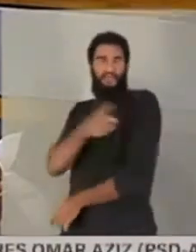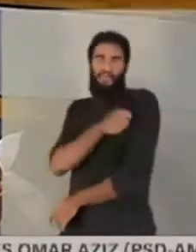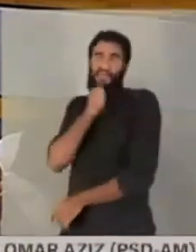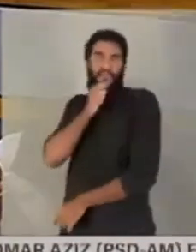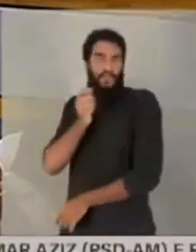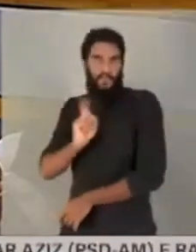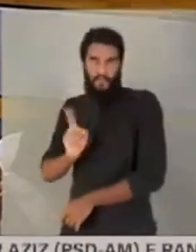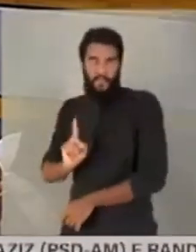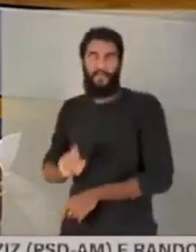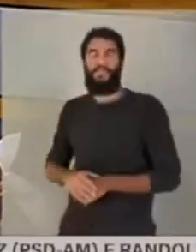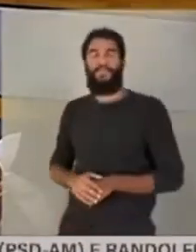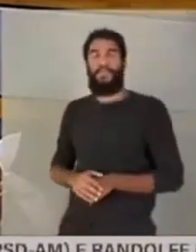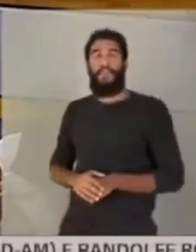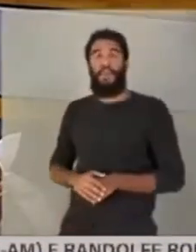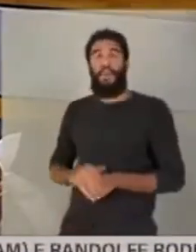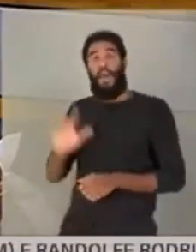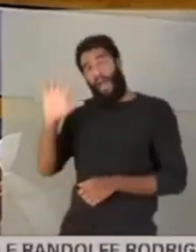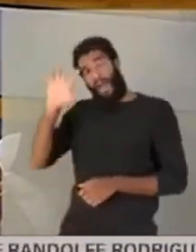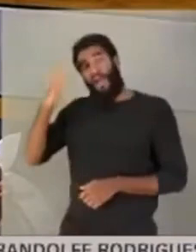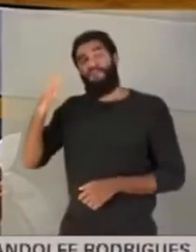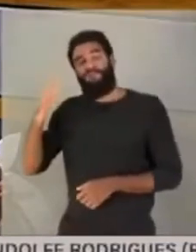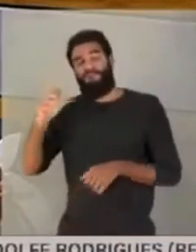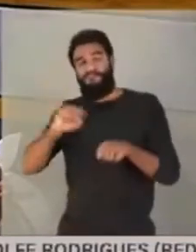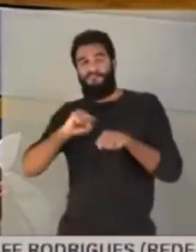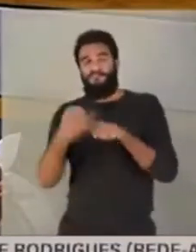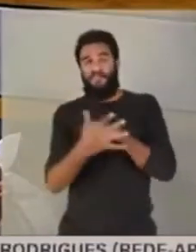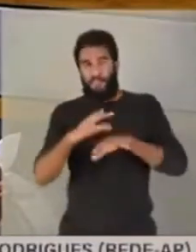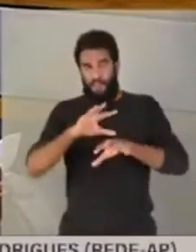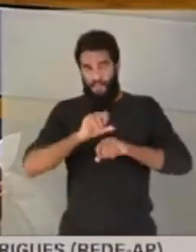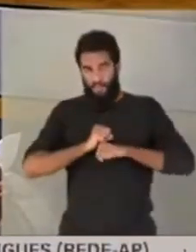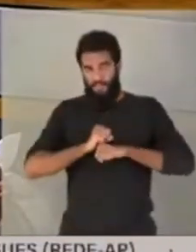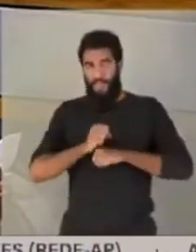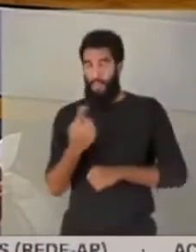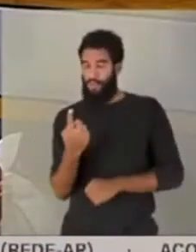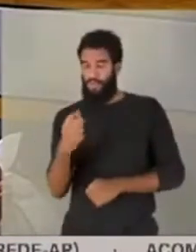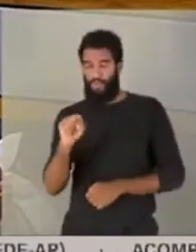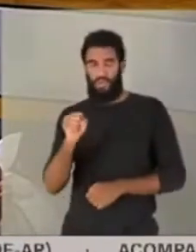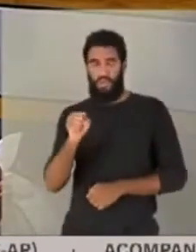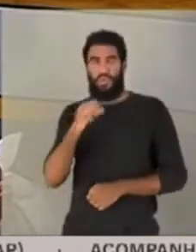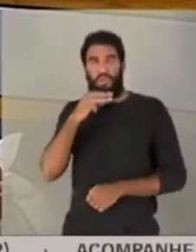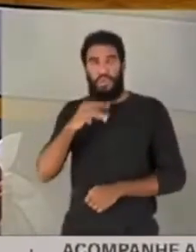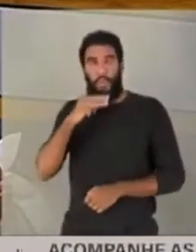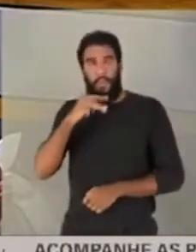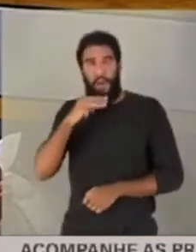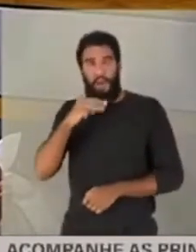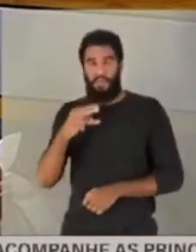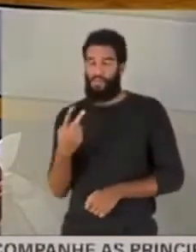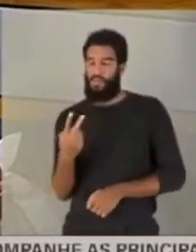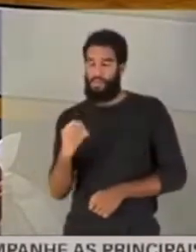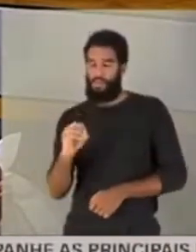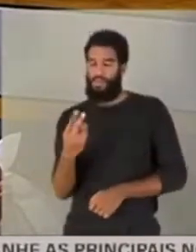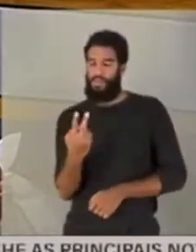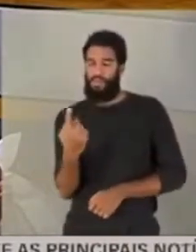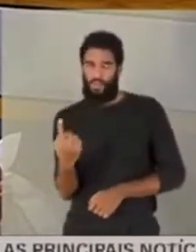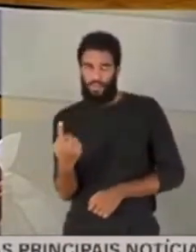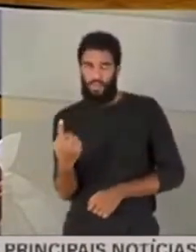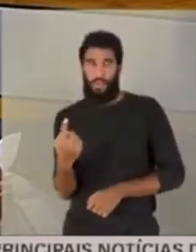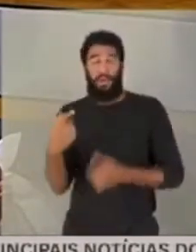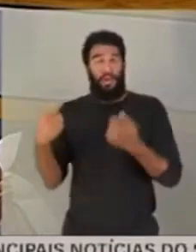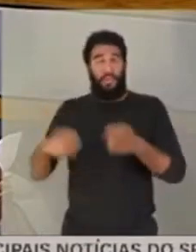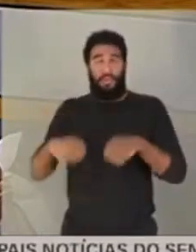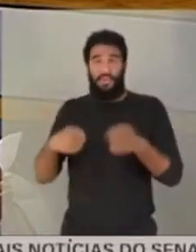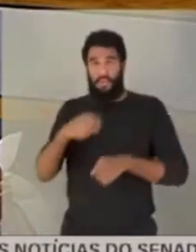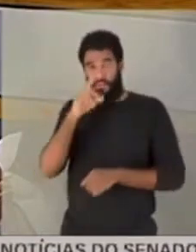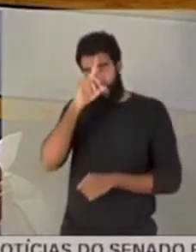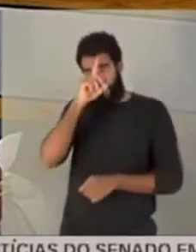ele acabou contraindo o vírus. No dia 18 de março de 2021, a gente teve que levá-lo para o hospital